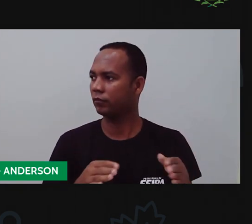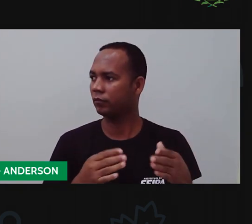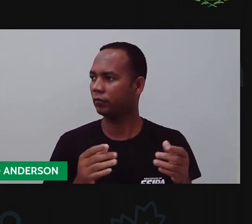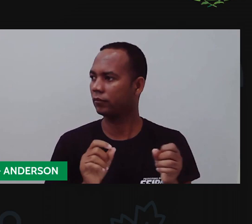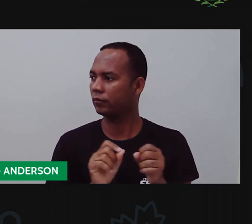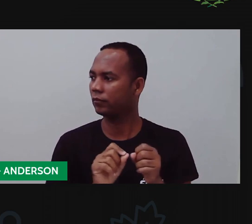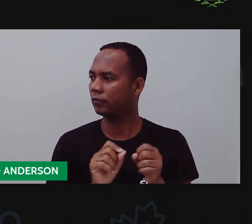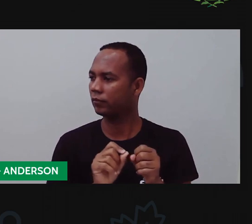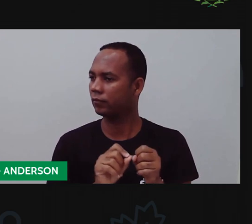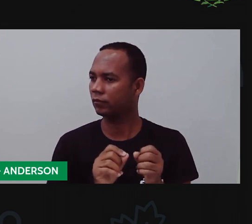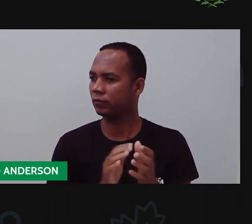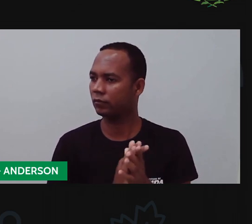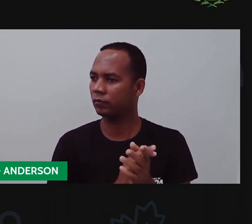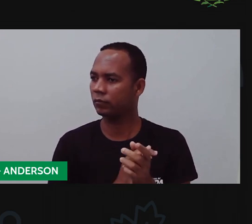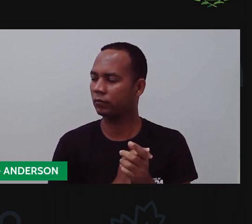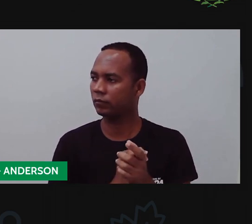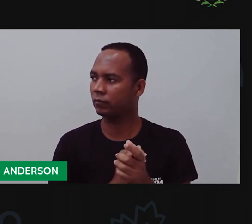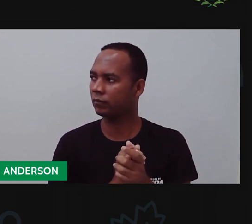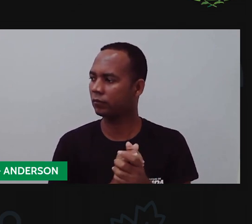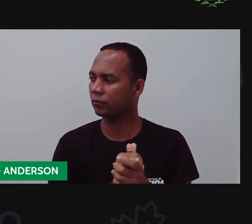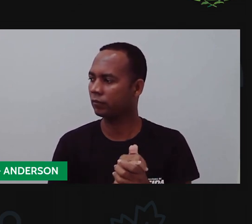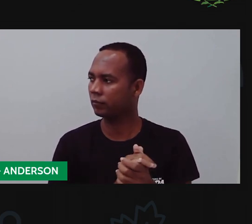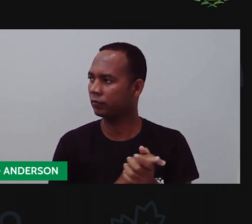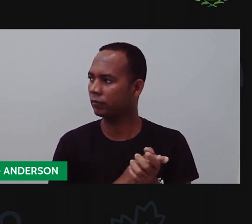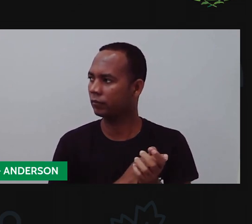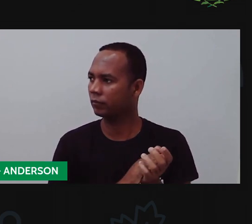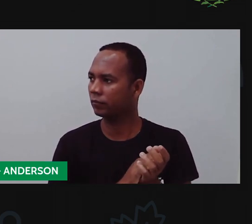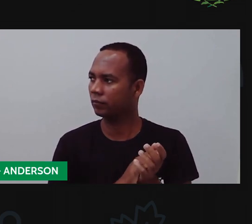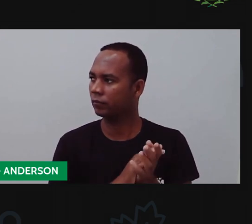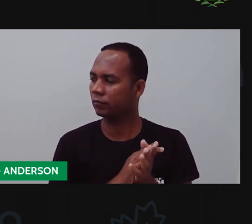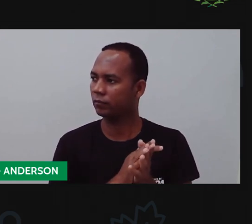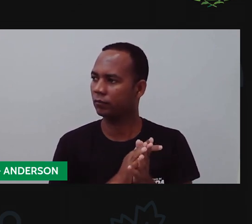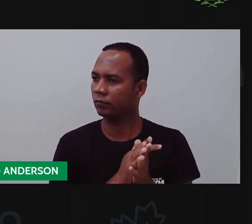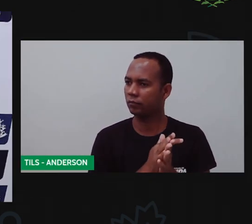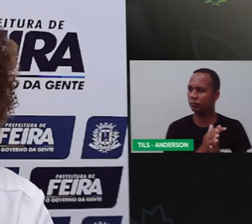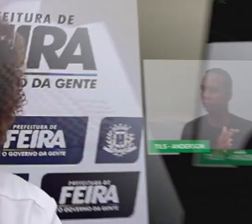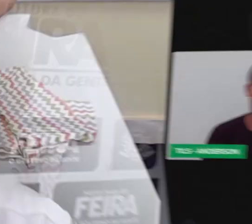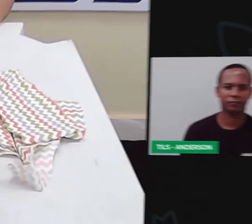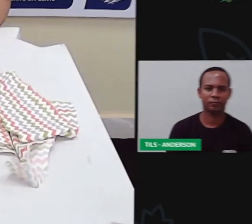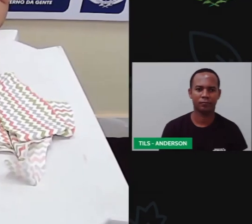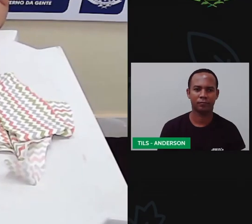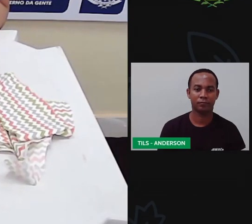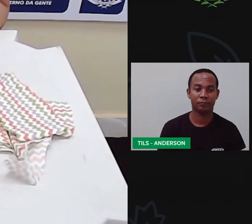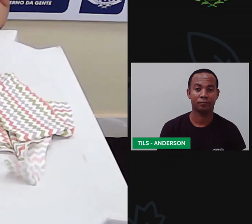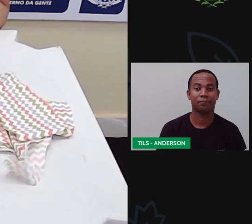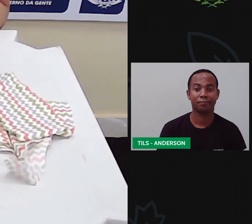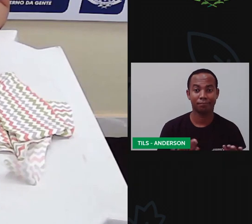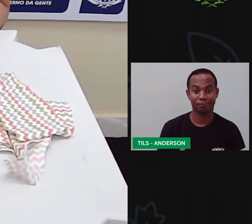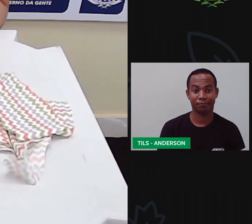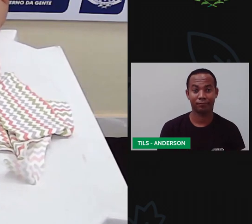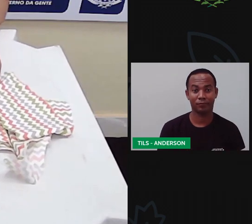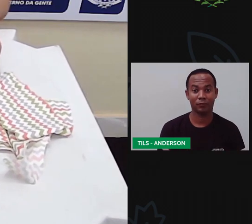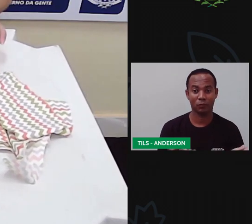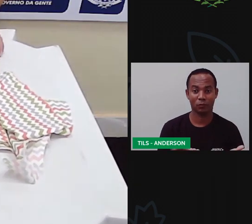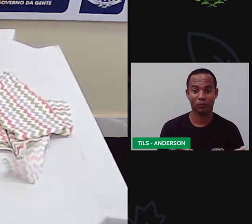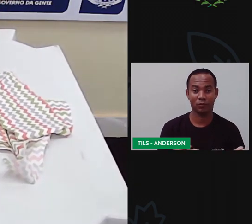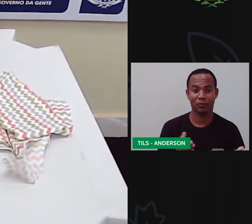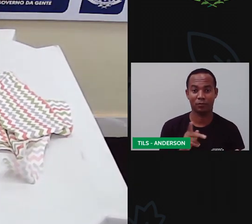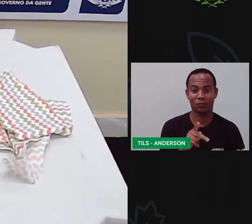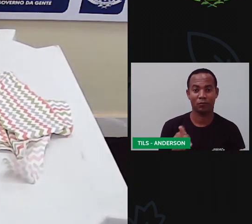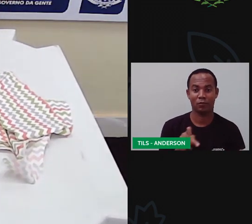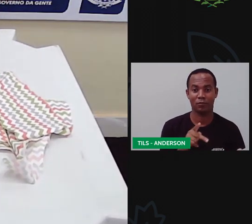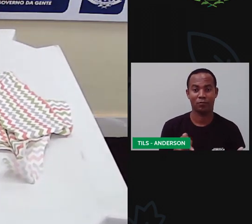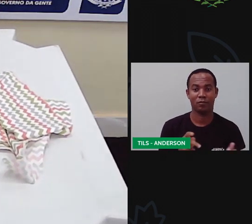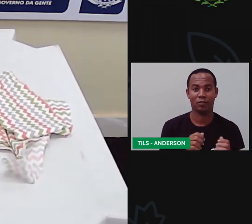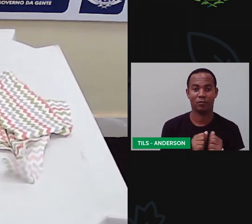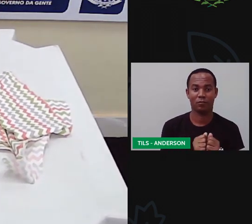e fazer essa Balmy com vocês. Vamos lá? Pronto. Pró Maria e Anderson, mais